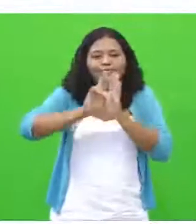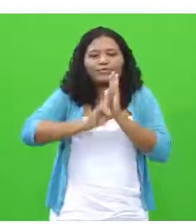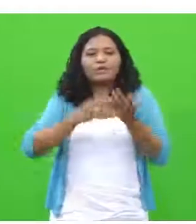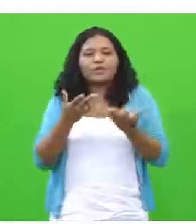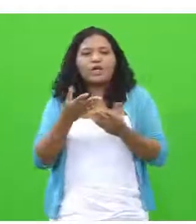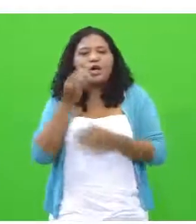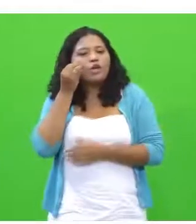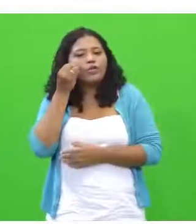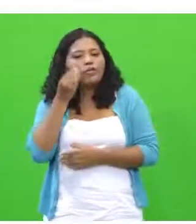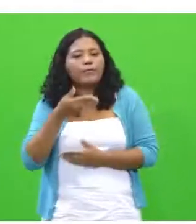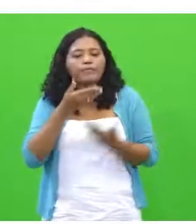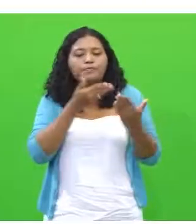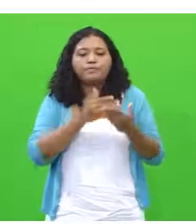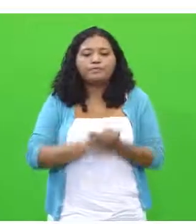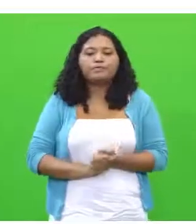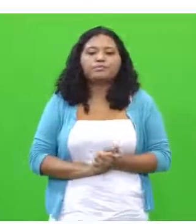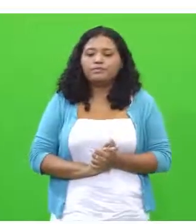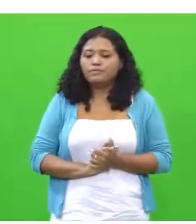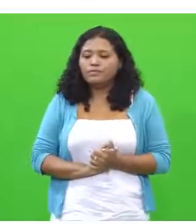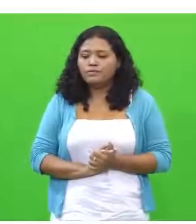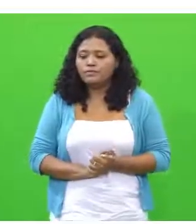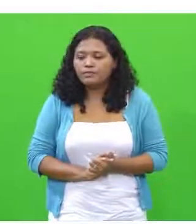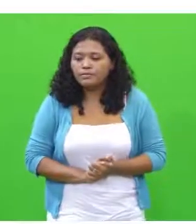Foi tratada a questão